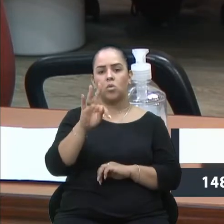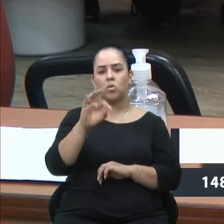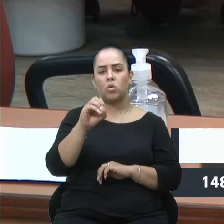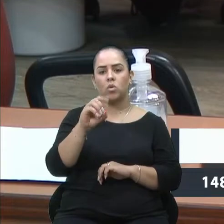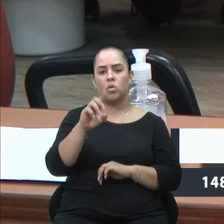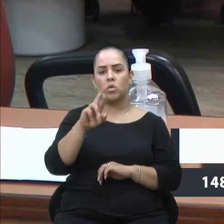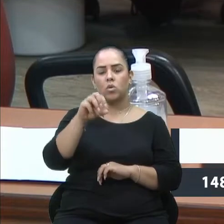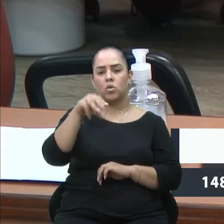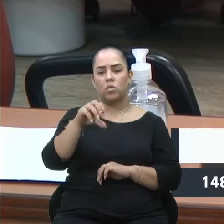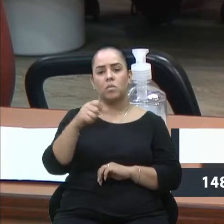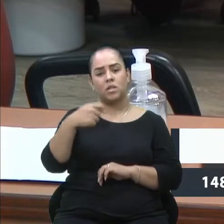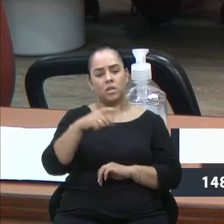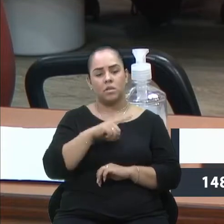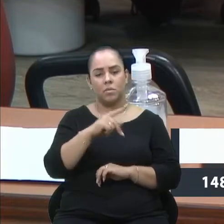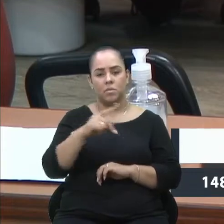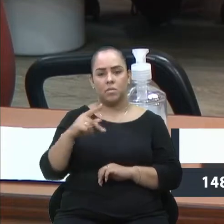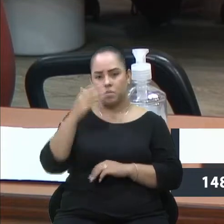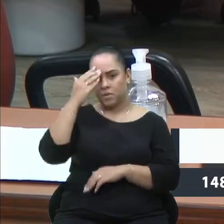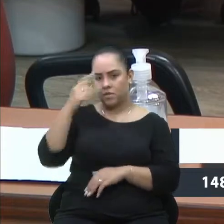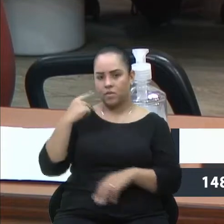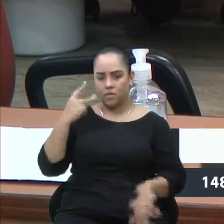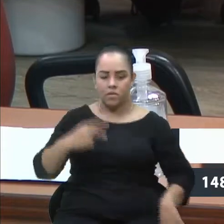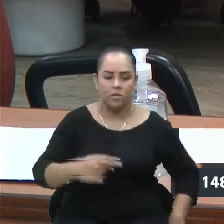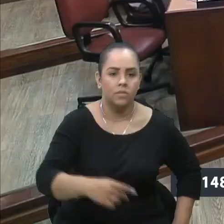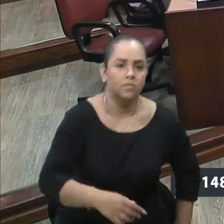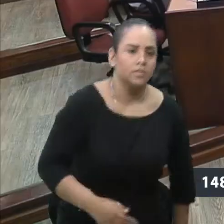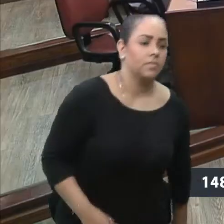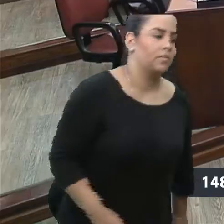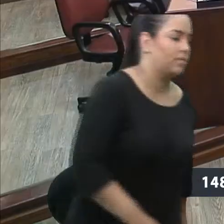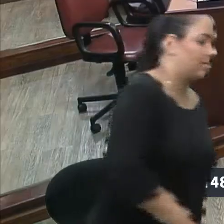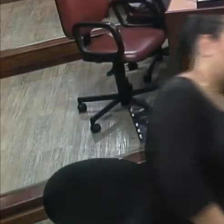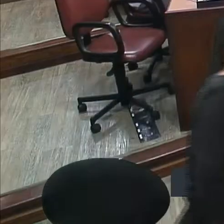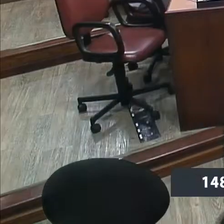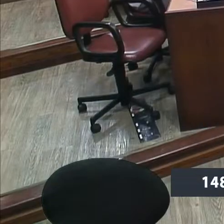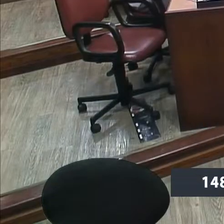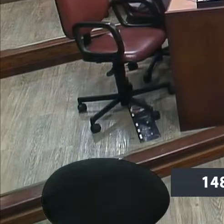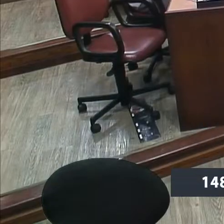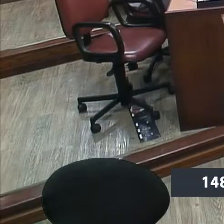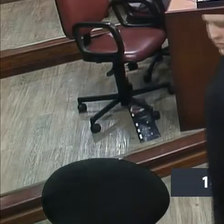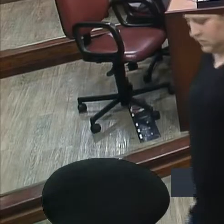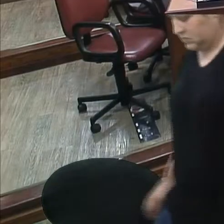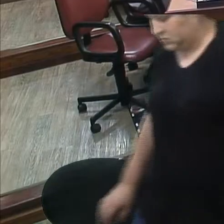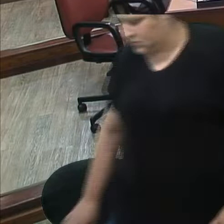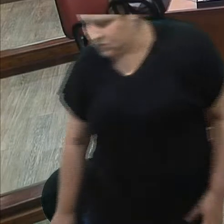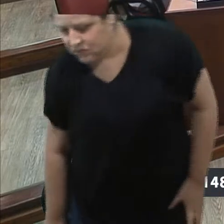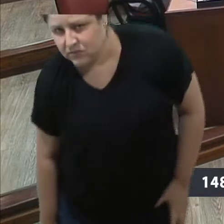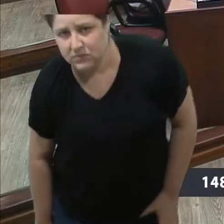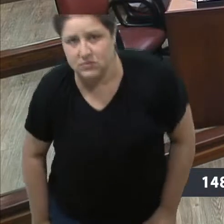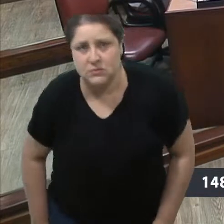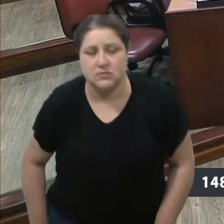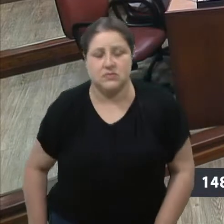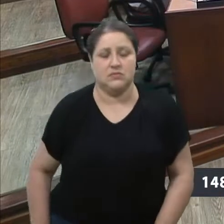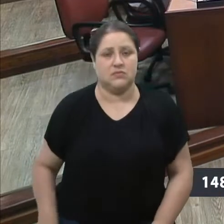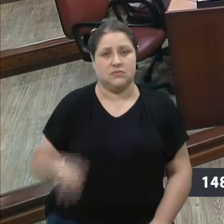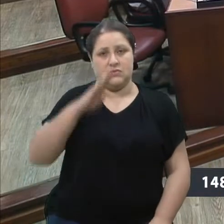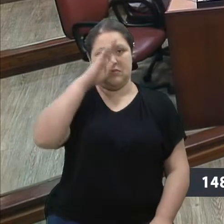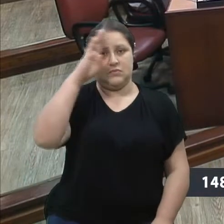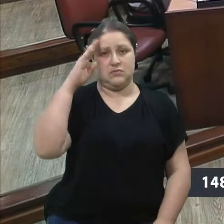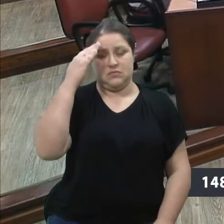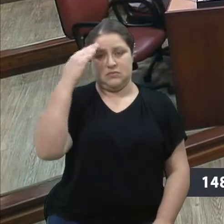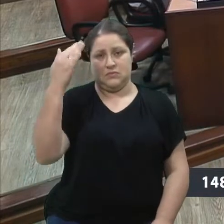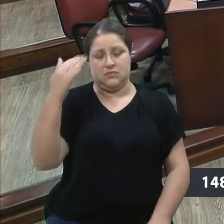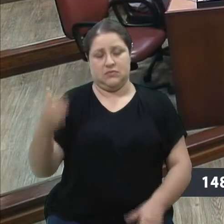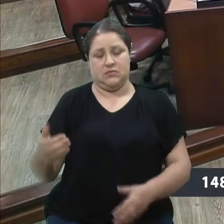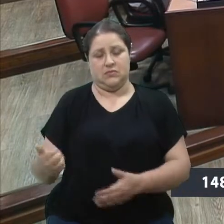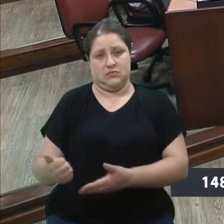PPPs. Tenho certeza. Obrigado, vereador. Obrigado pela contribuição, vereador Bressan, isso mesmo. É uma obra grandiosa que o poder público